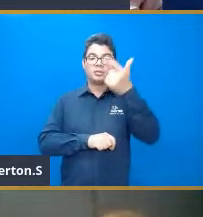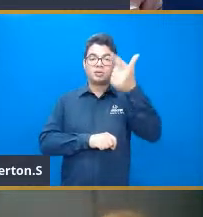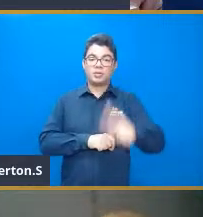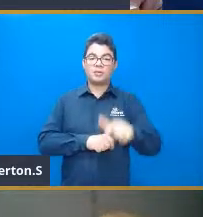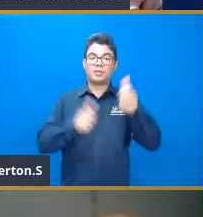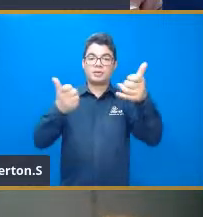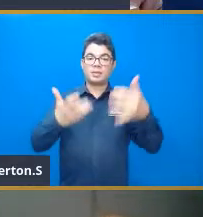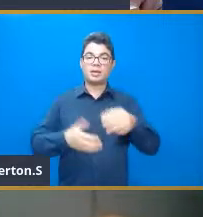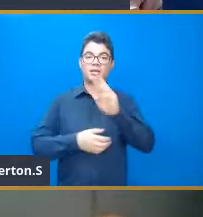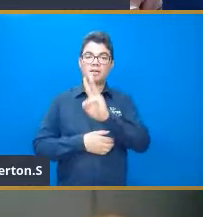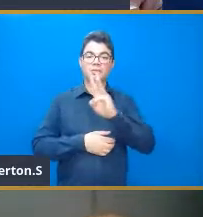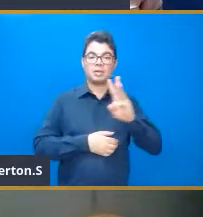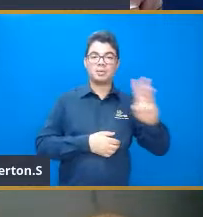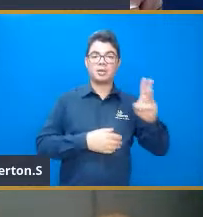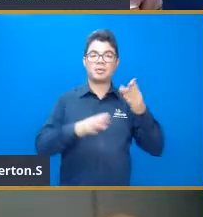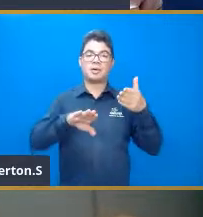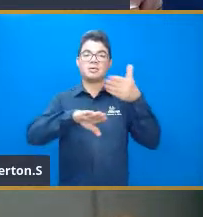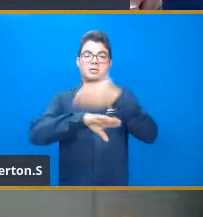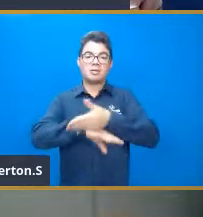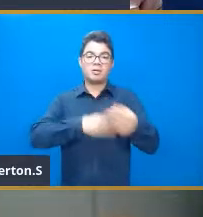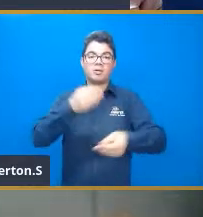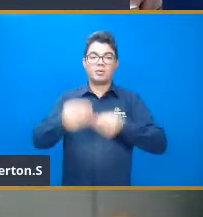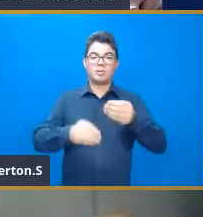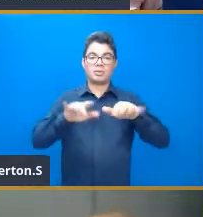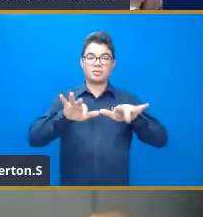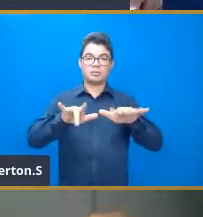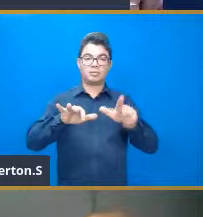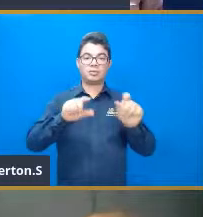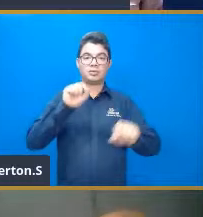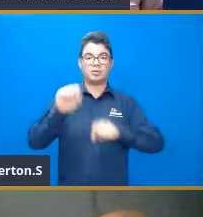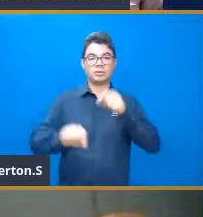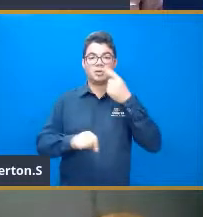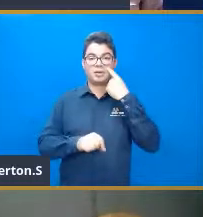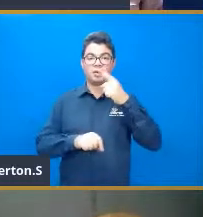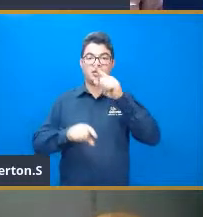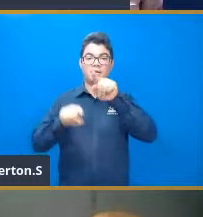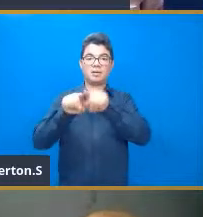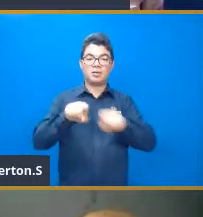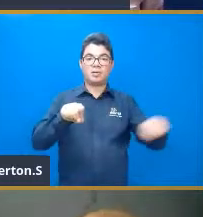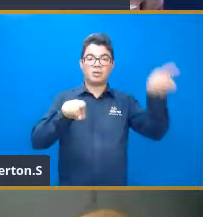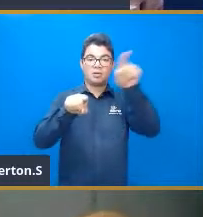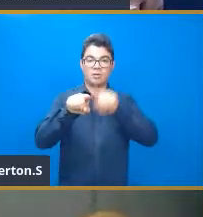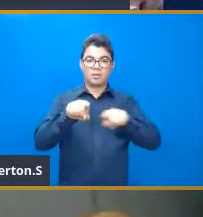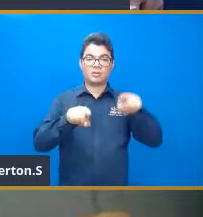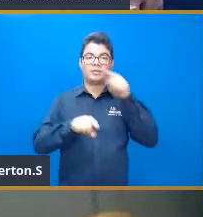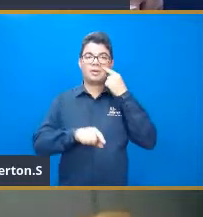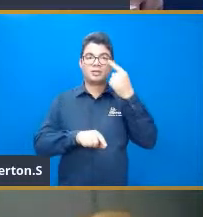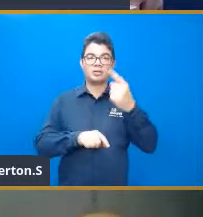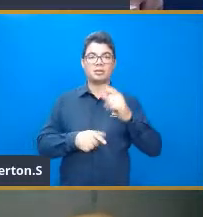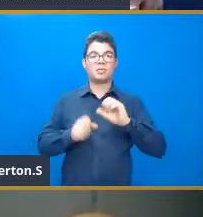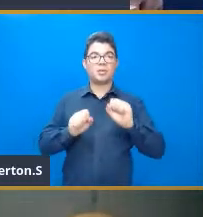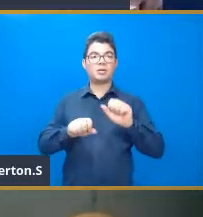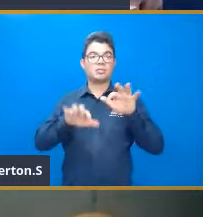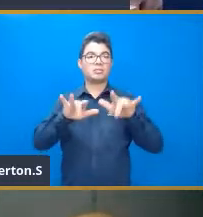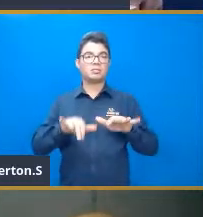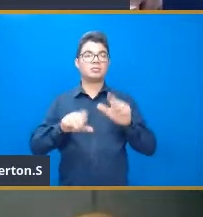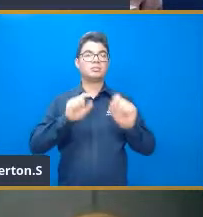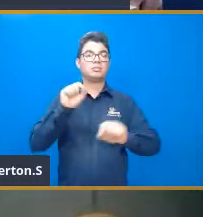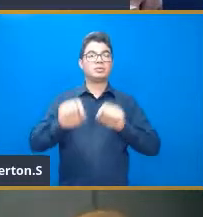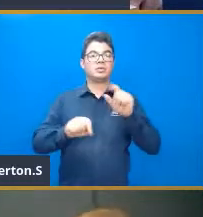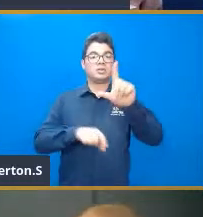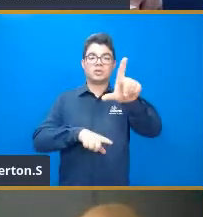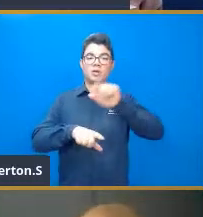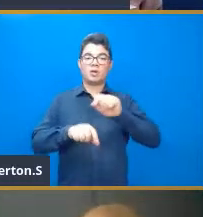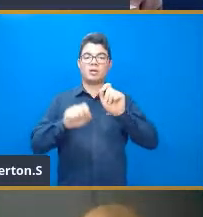né, como é que nós acessamos. Então, é o acesso, ali, online, tem a opção de você fazer o download, ali, e trabalhar offline, mas a versão online, ali, a gente escolhe a versão